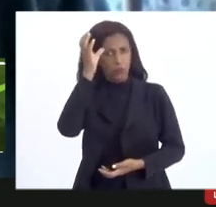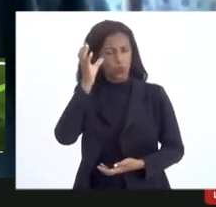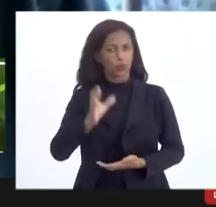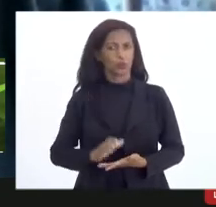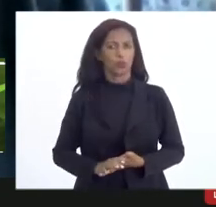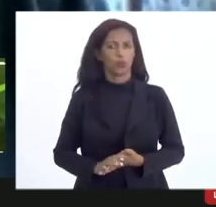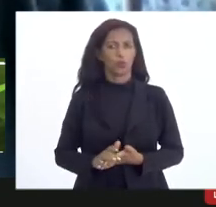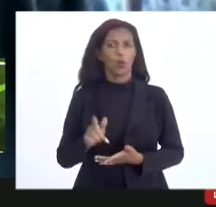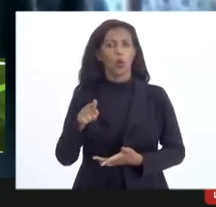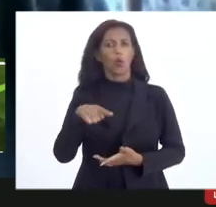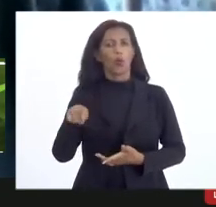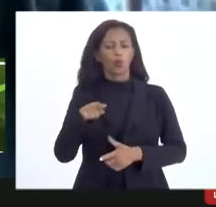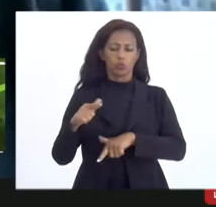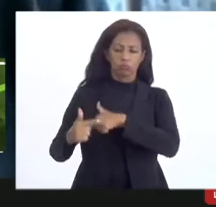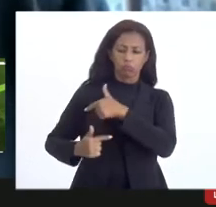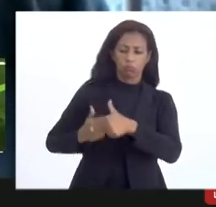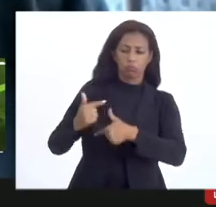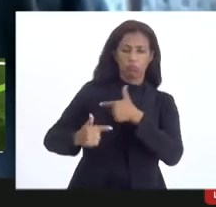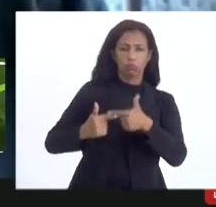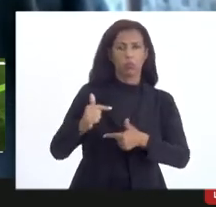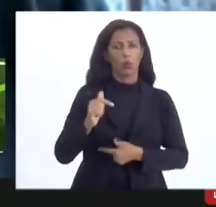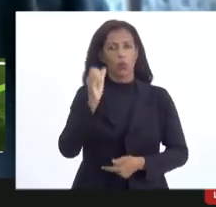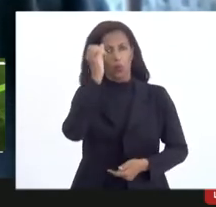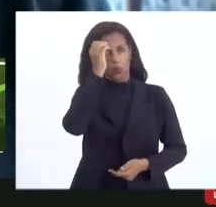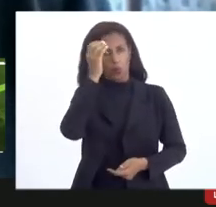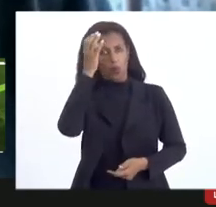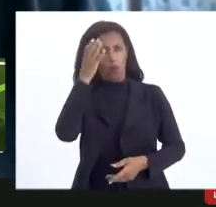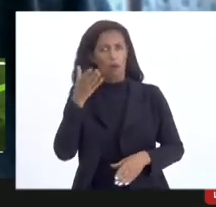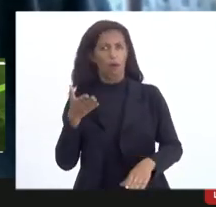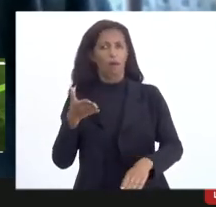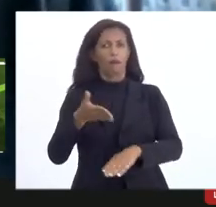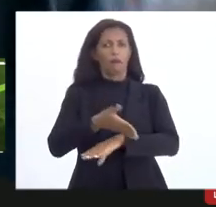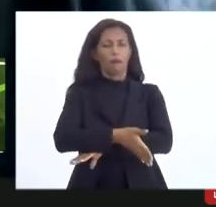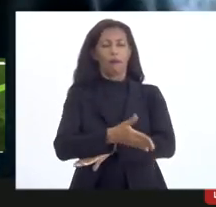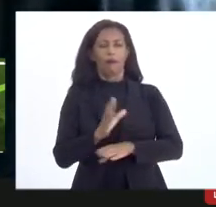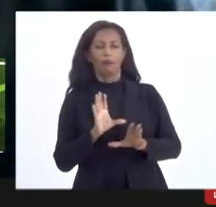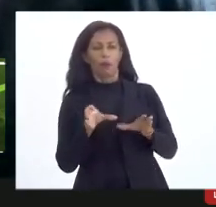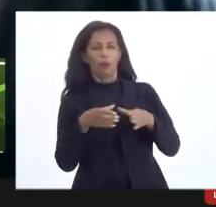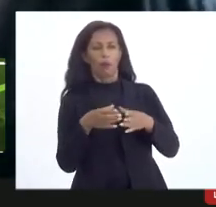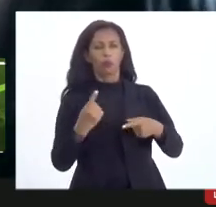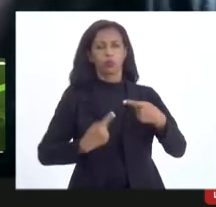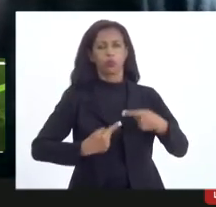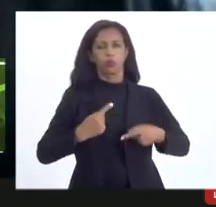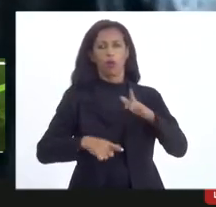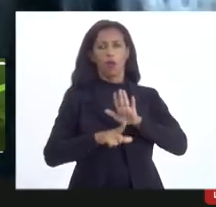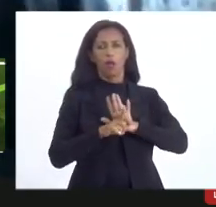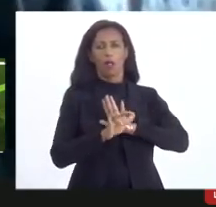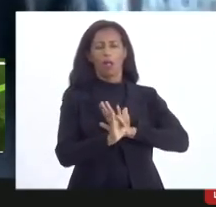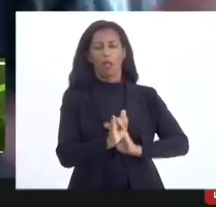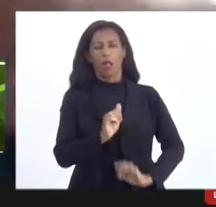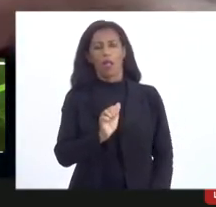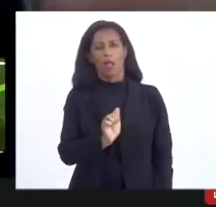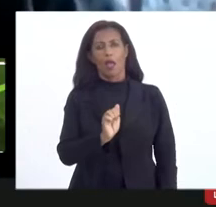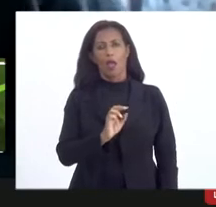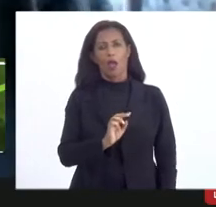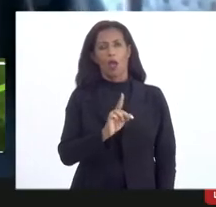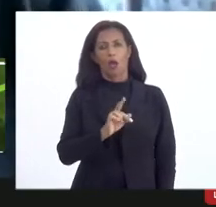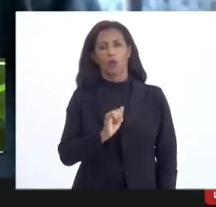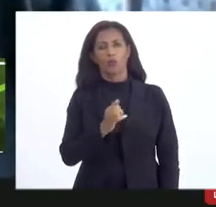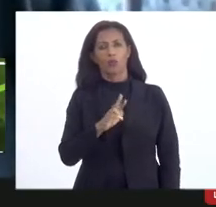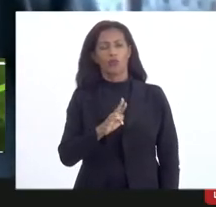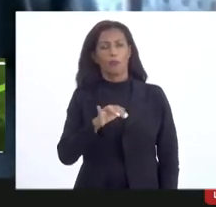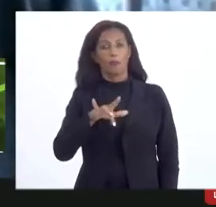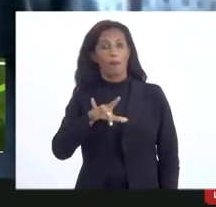com os agentes culturais, a entrada da Comissão na discussão da Lei Aldir Blanc, a discussão do